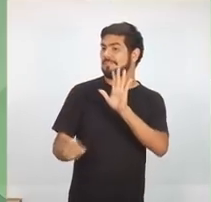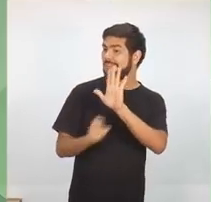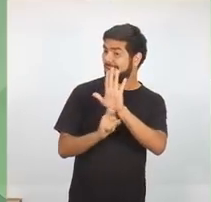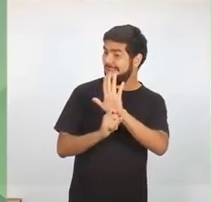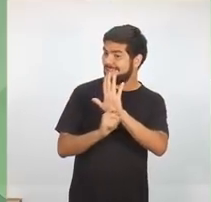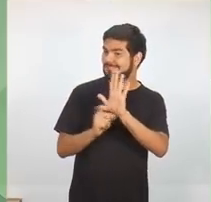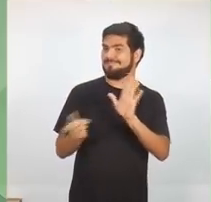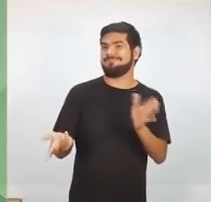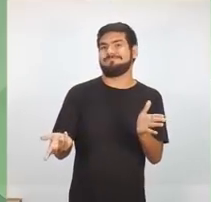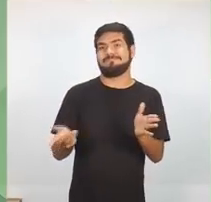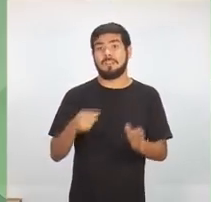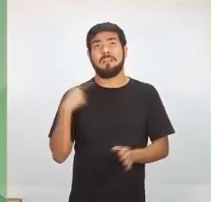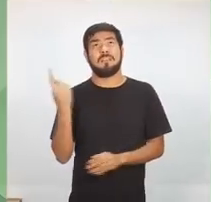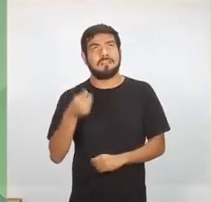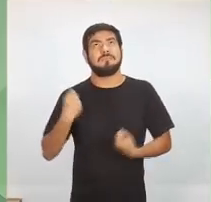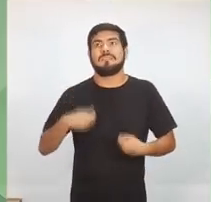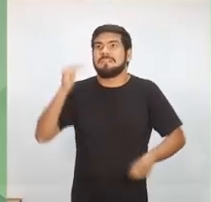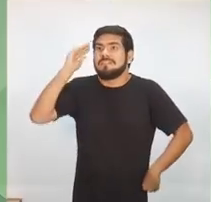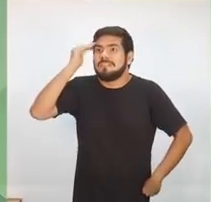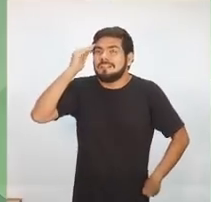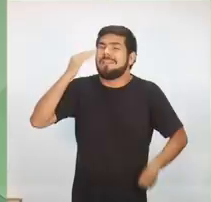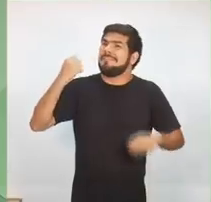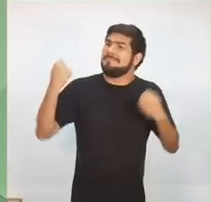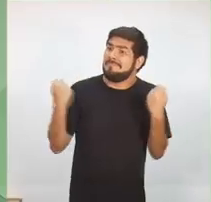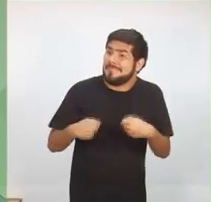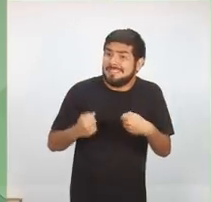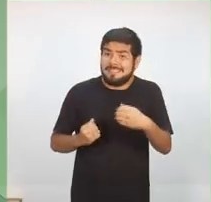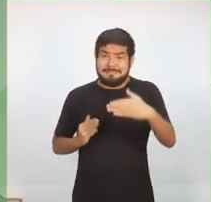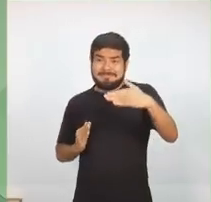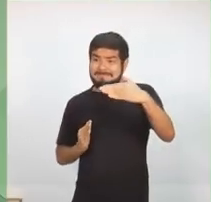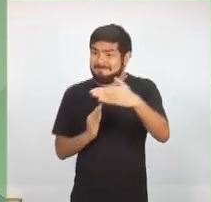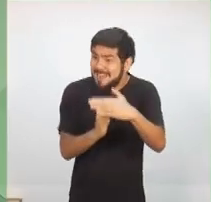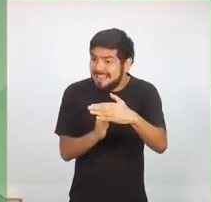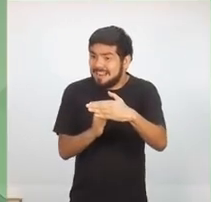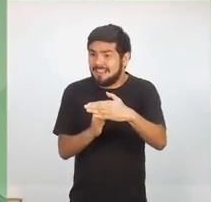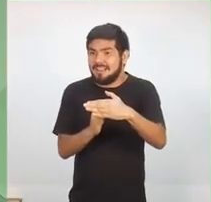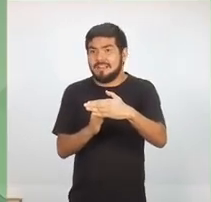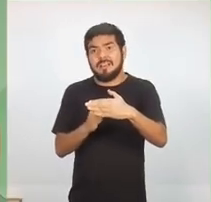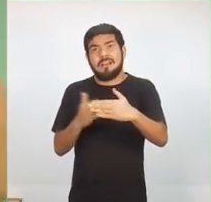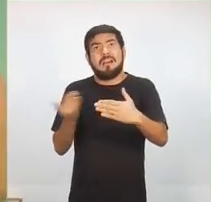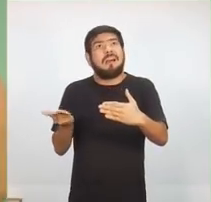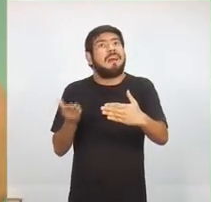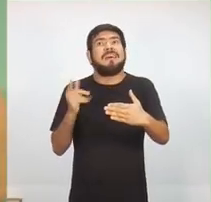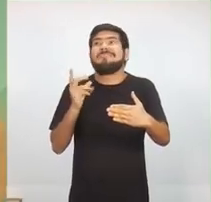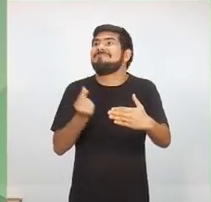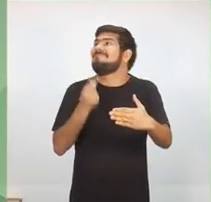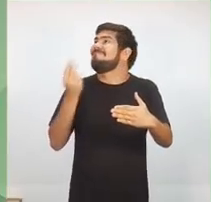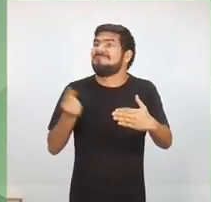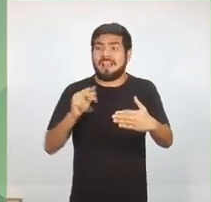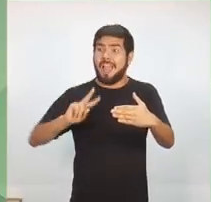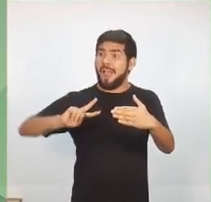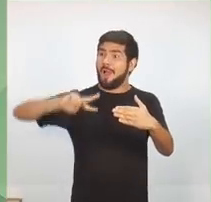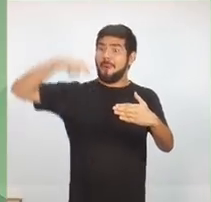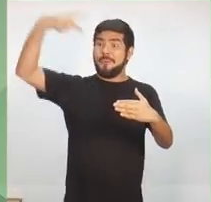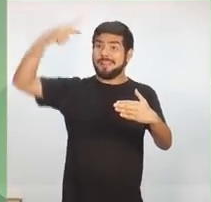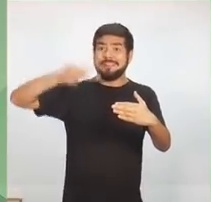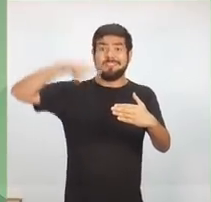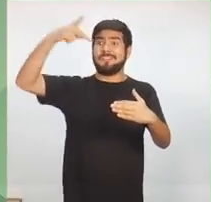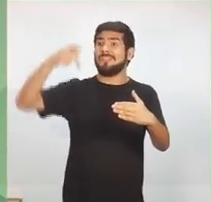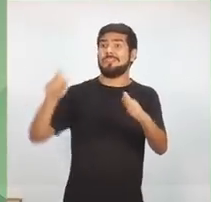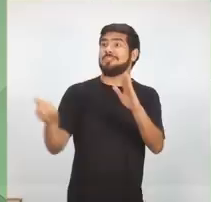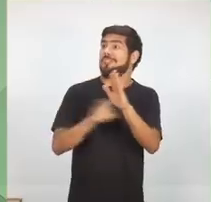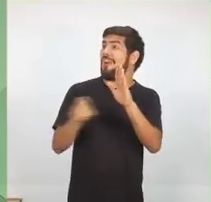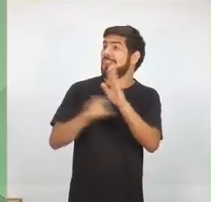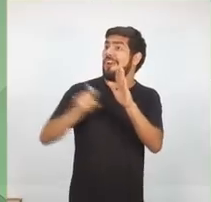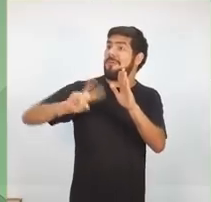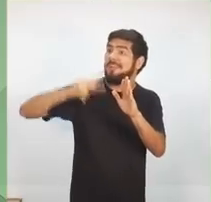Portanto, nós precisamos entender que é preciso barrar esse aumento e essa propagação da droga